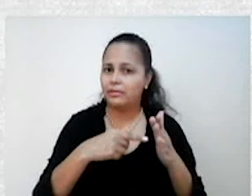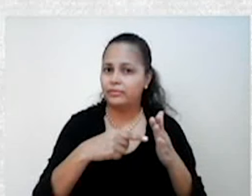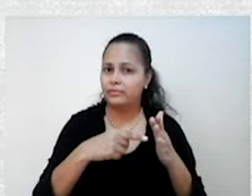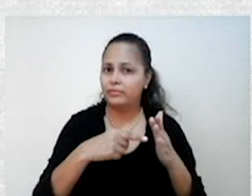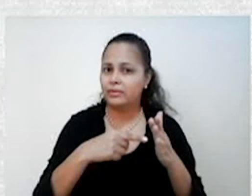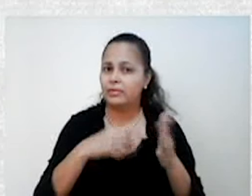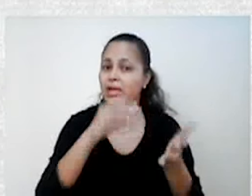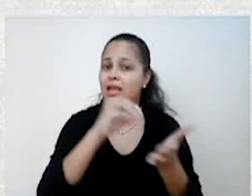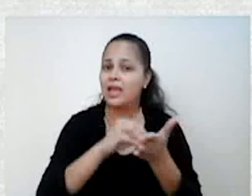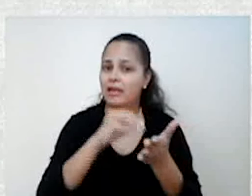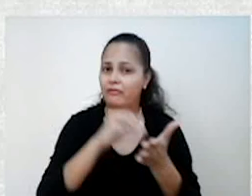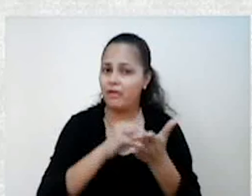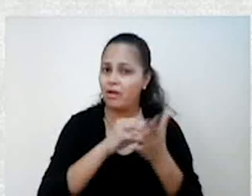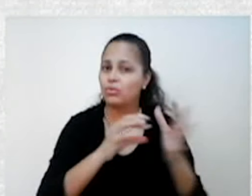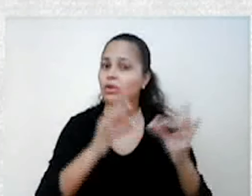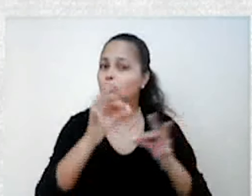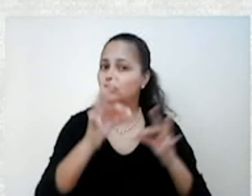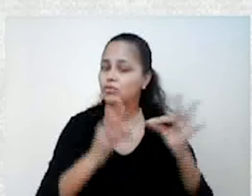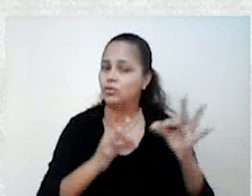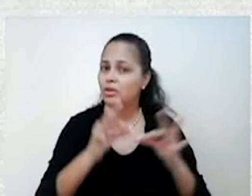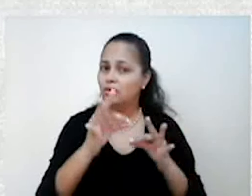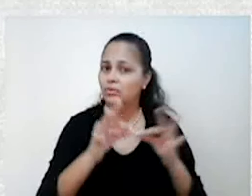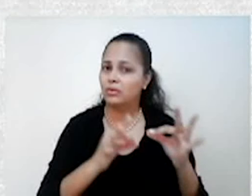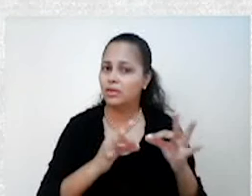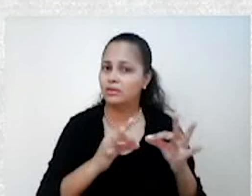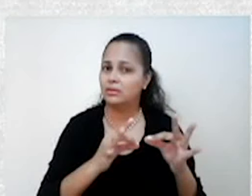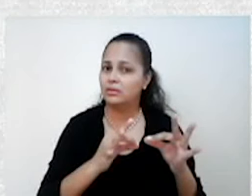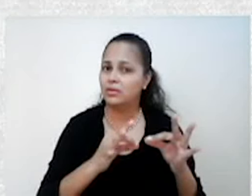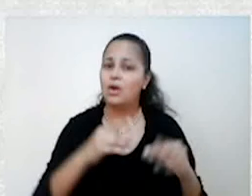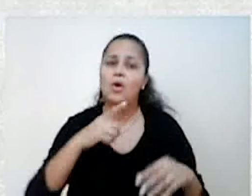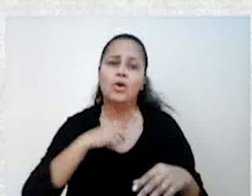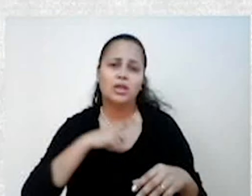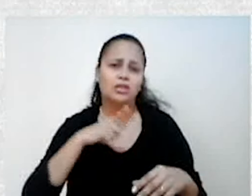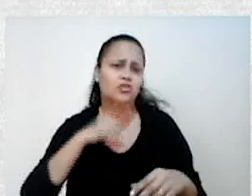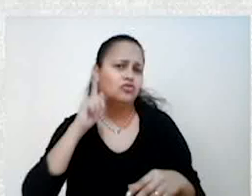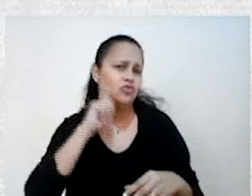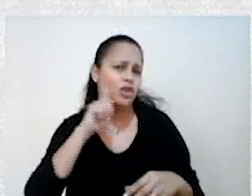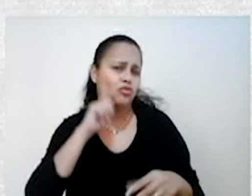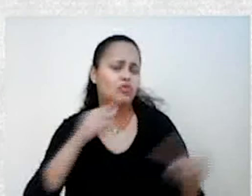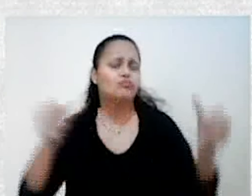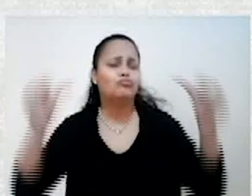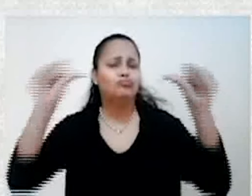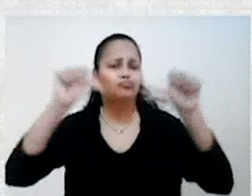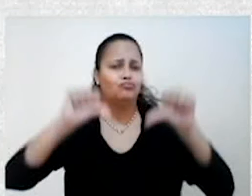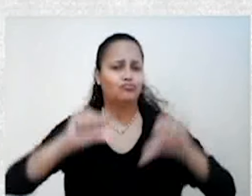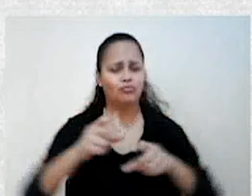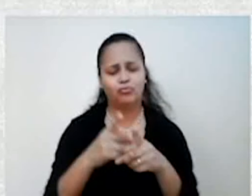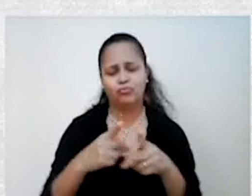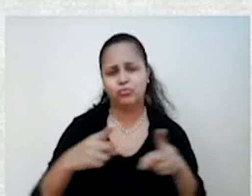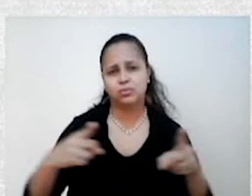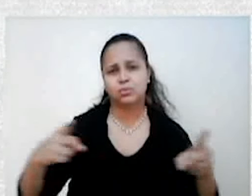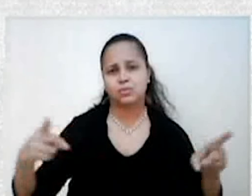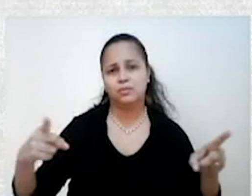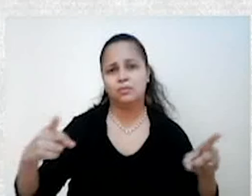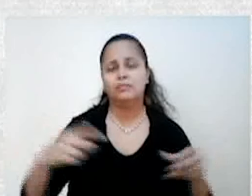falta de regulação é que tinha levado os Estados Unidos a essa crise gigantesca.